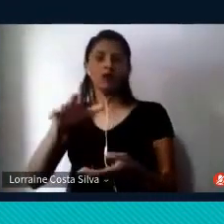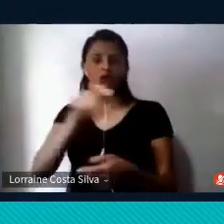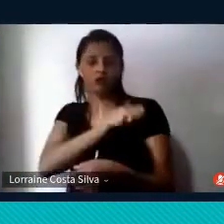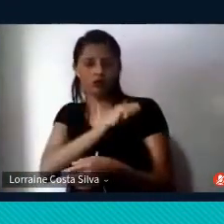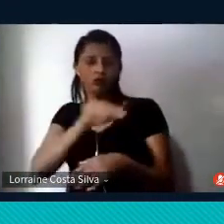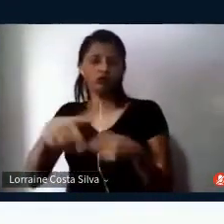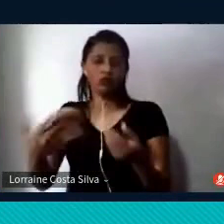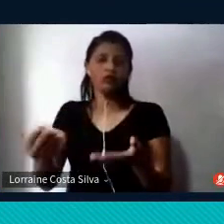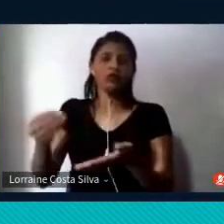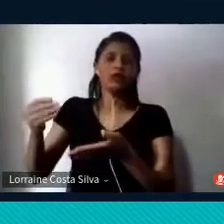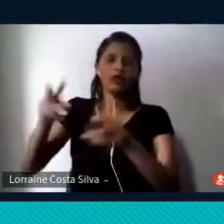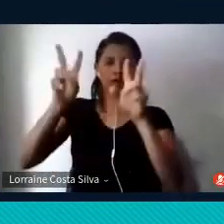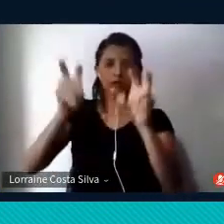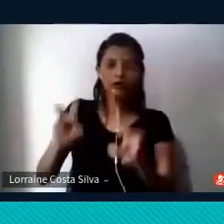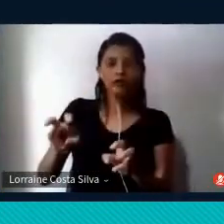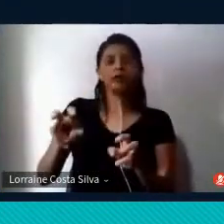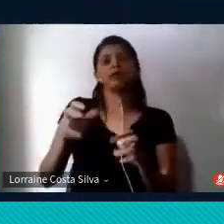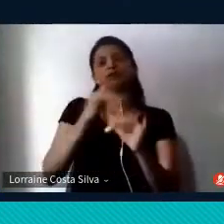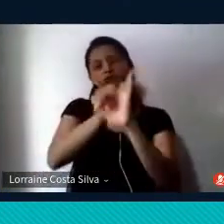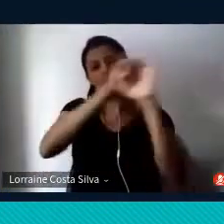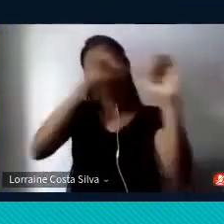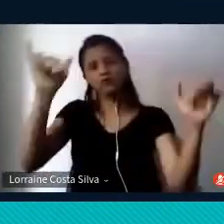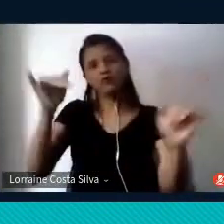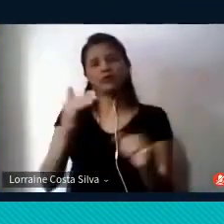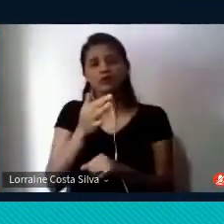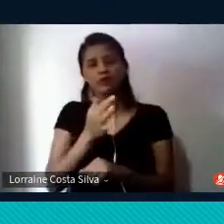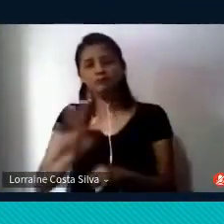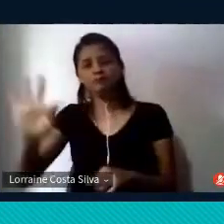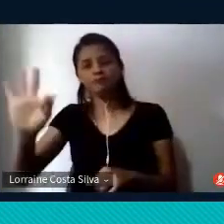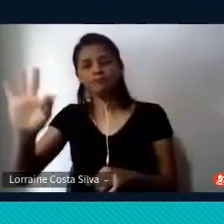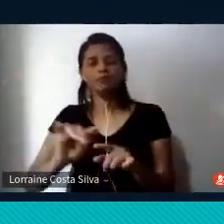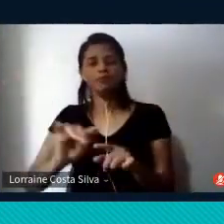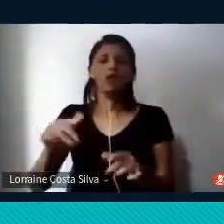Próximo e ao último. Bom, pode passar?